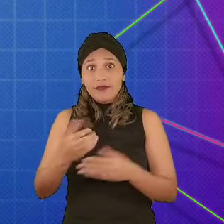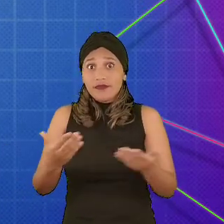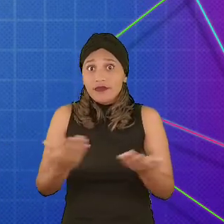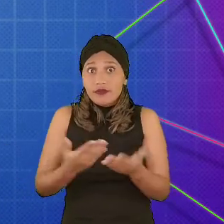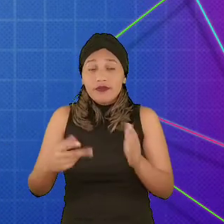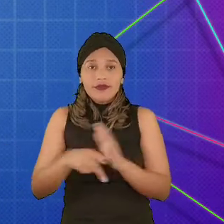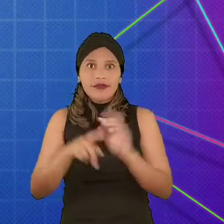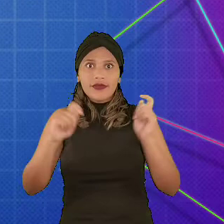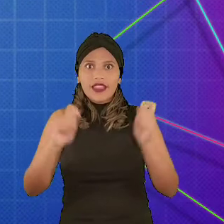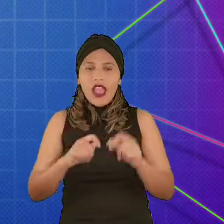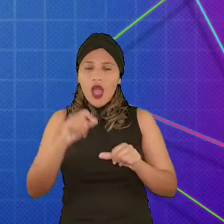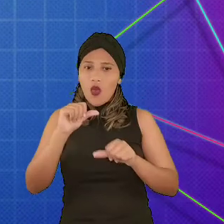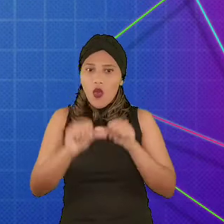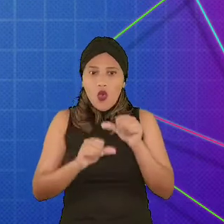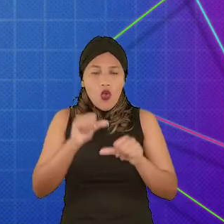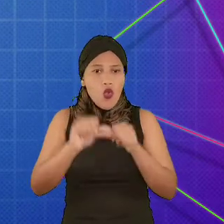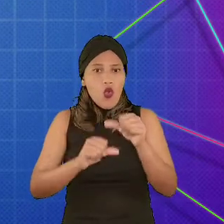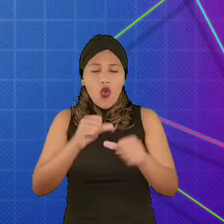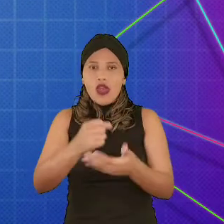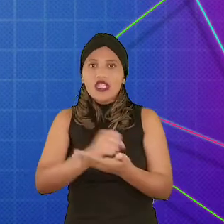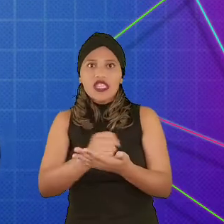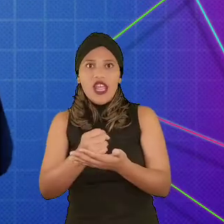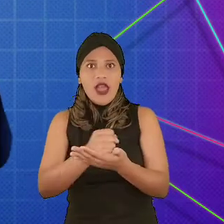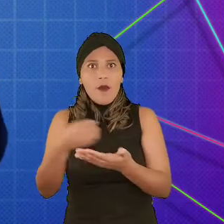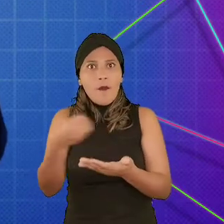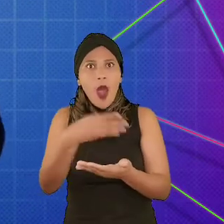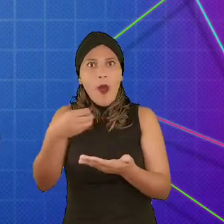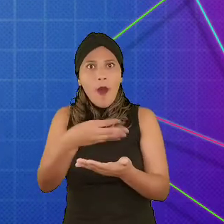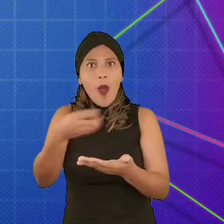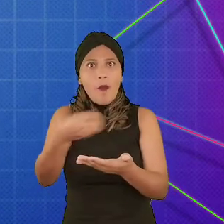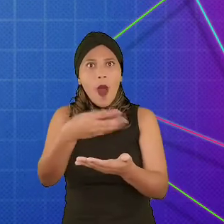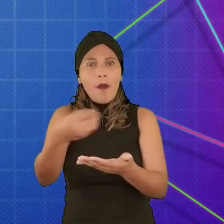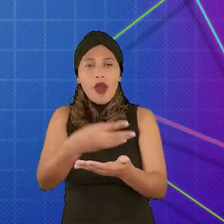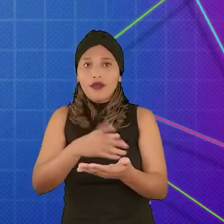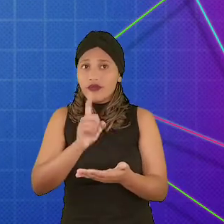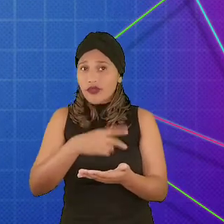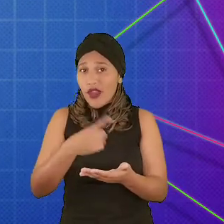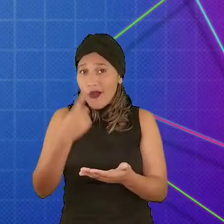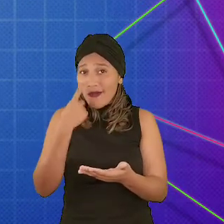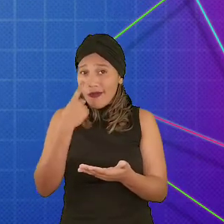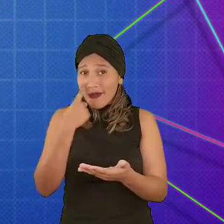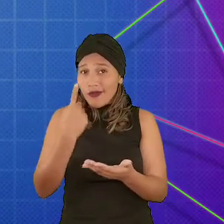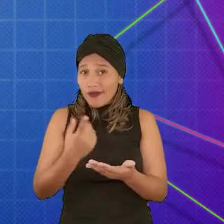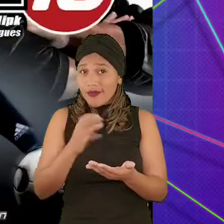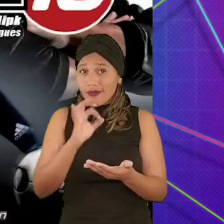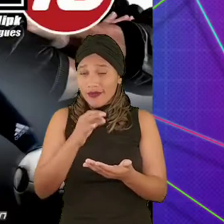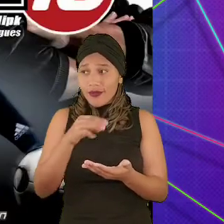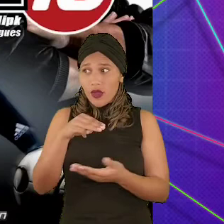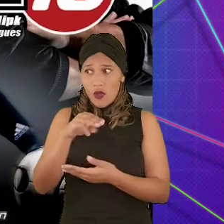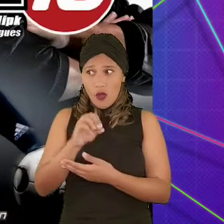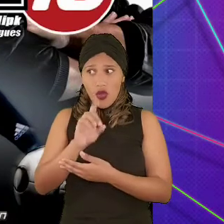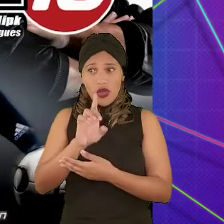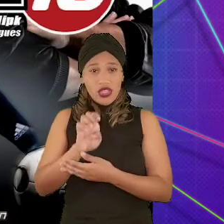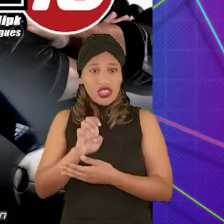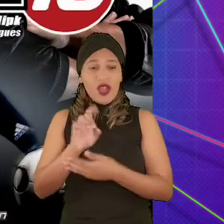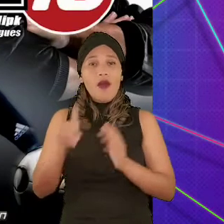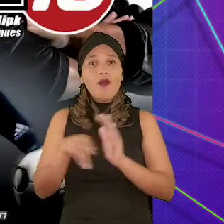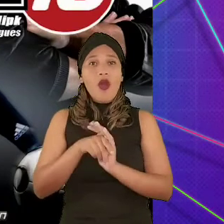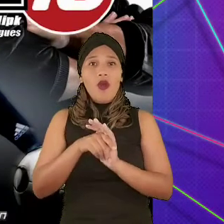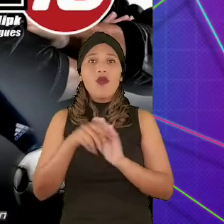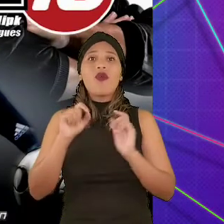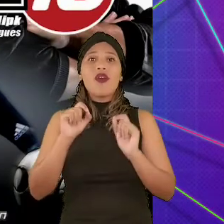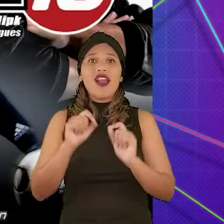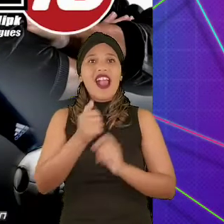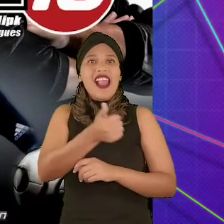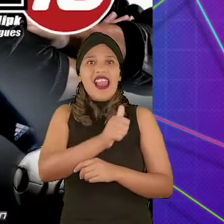funcionar como espécies de atualizações dos games. Você já deve ter ouvido falar do Bomba Patch, um mod do Winning Eleven para